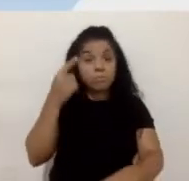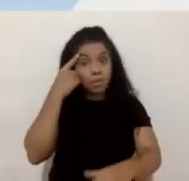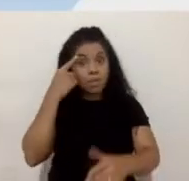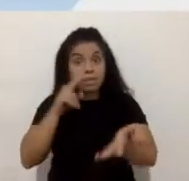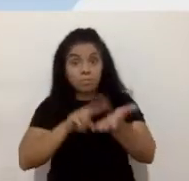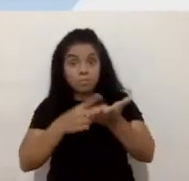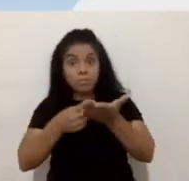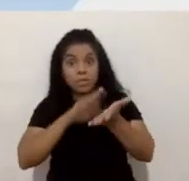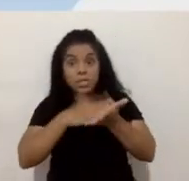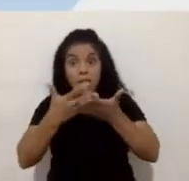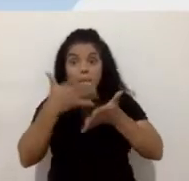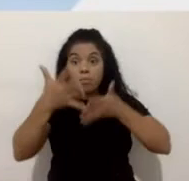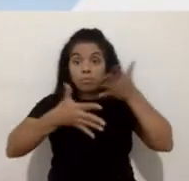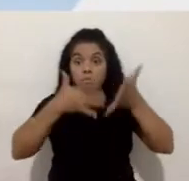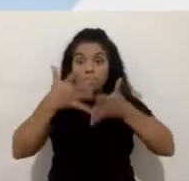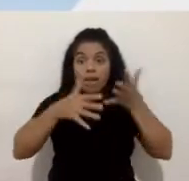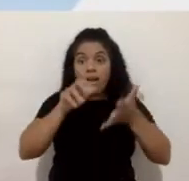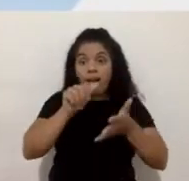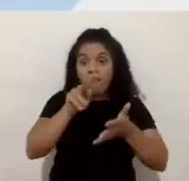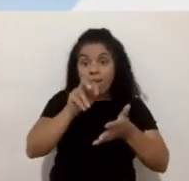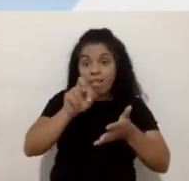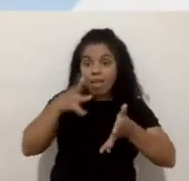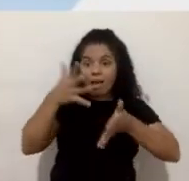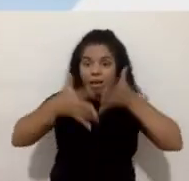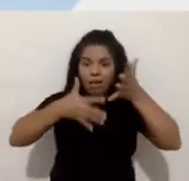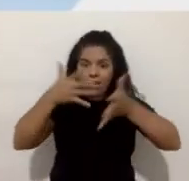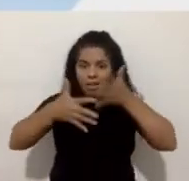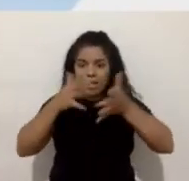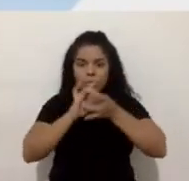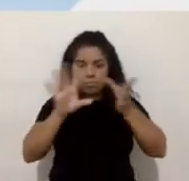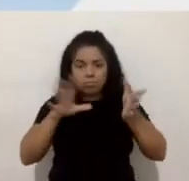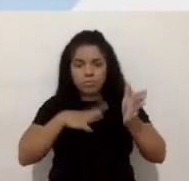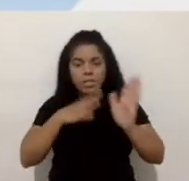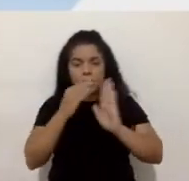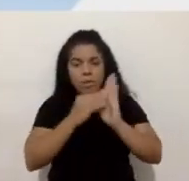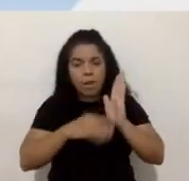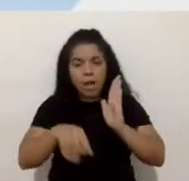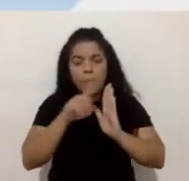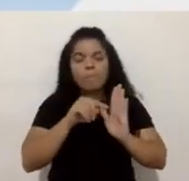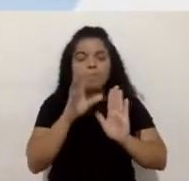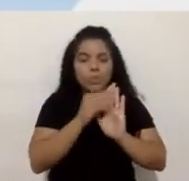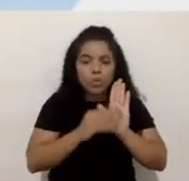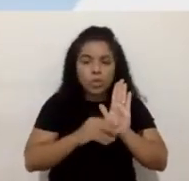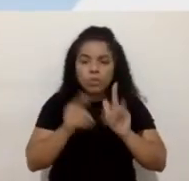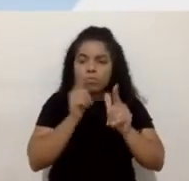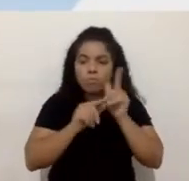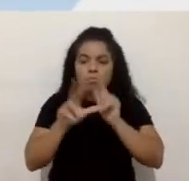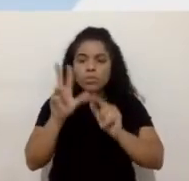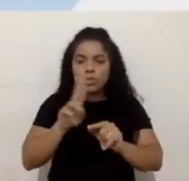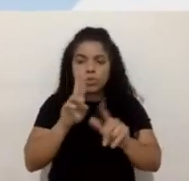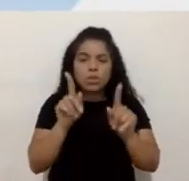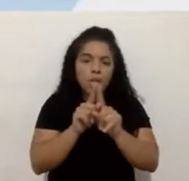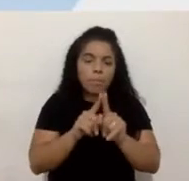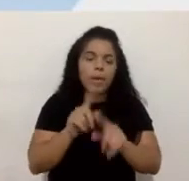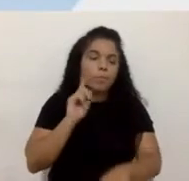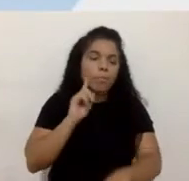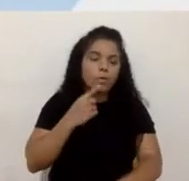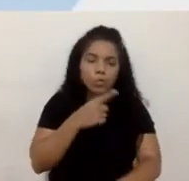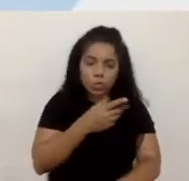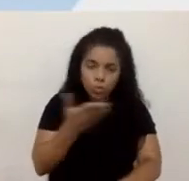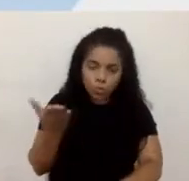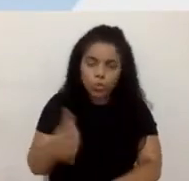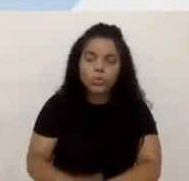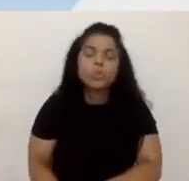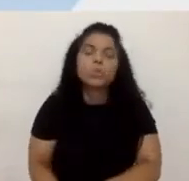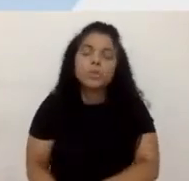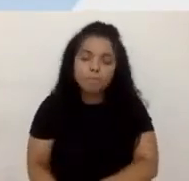libras, para a gente, né, disponibilizar, para que os nossos conteúdos sejam ali consumidos também pelos surdos. A gente precisa,